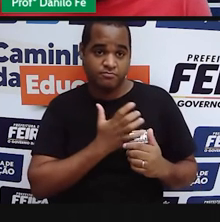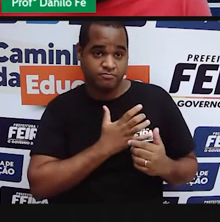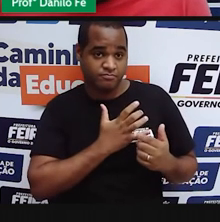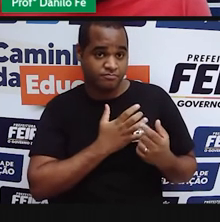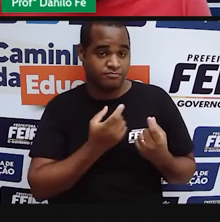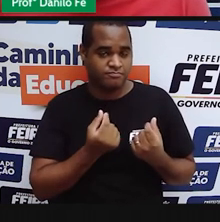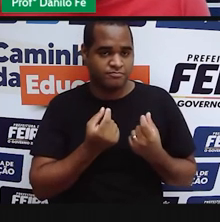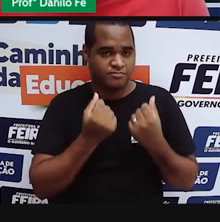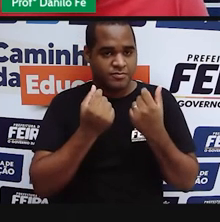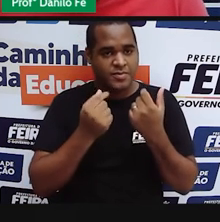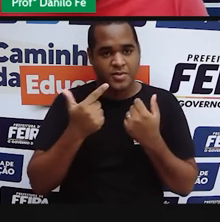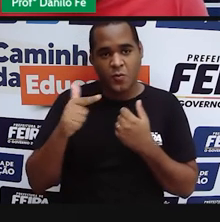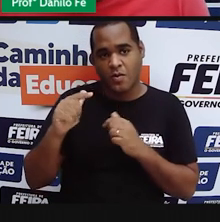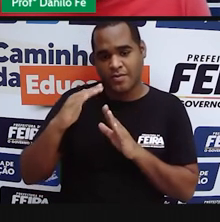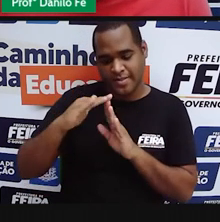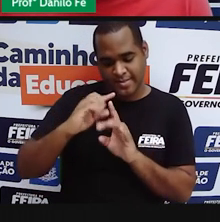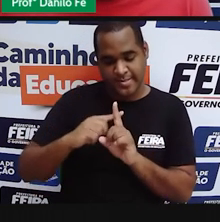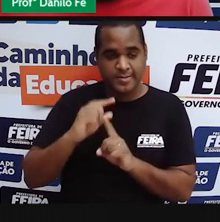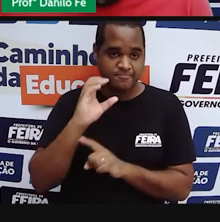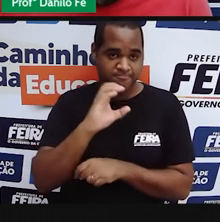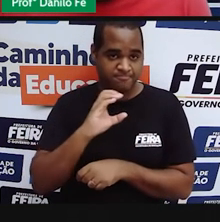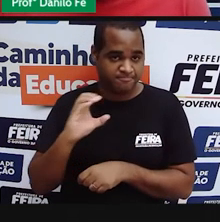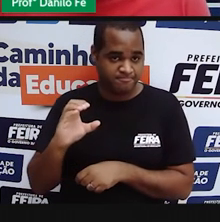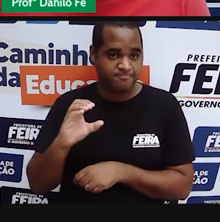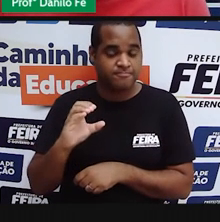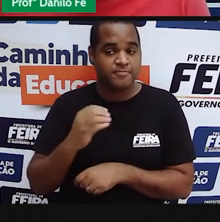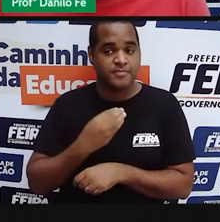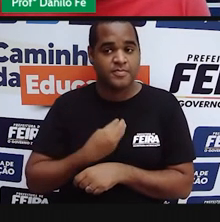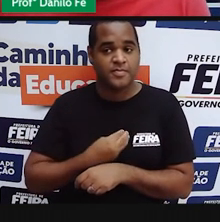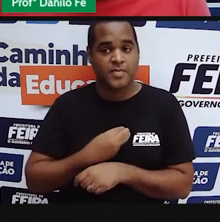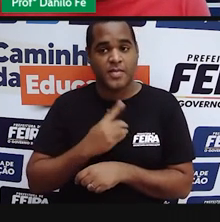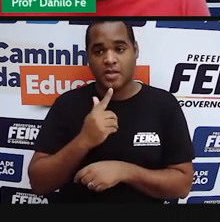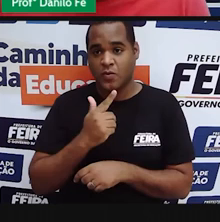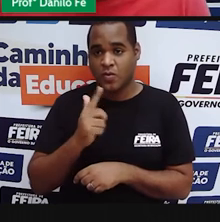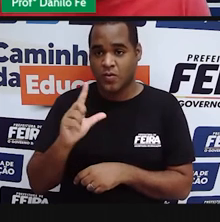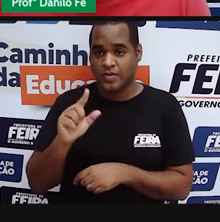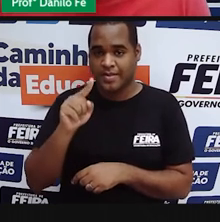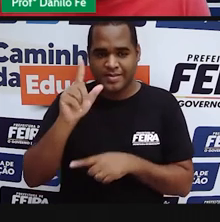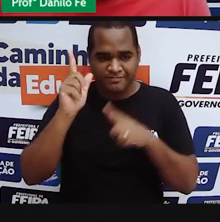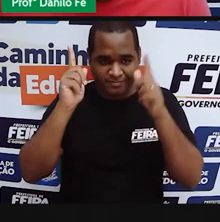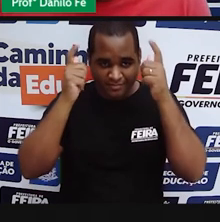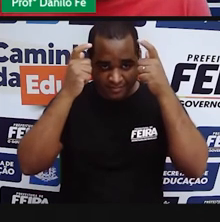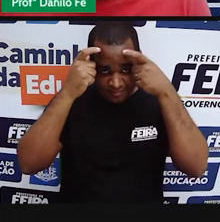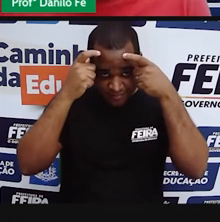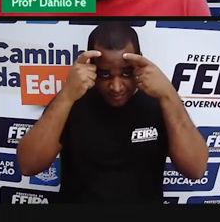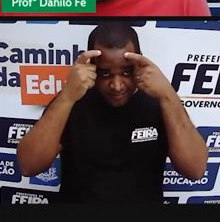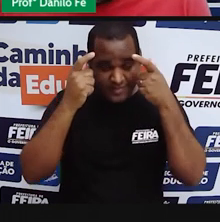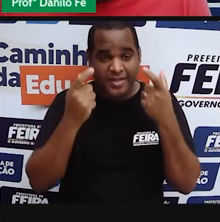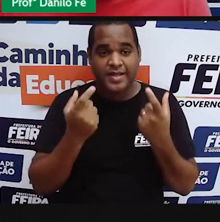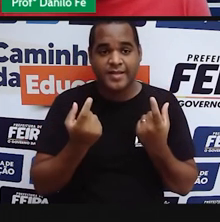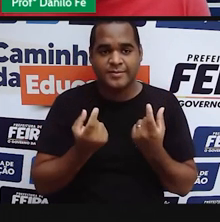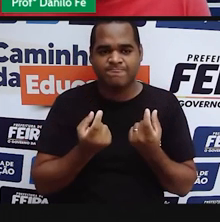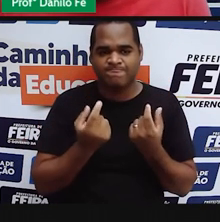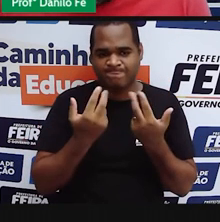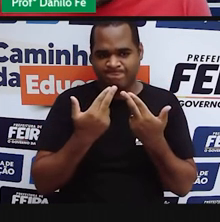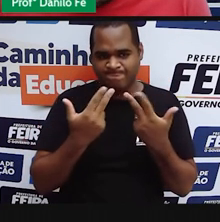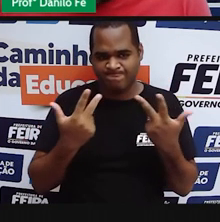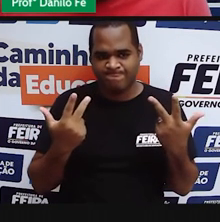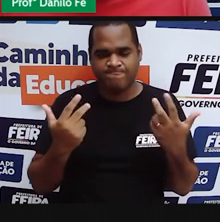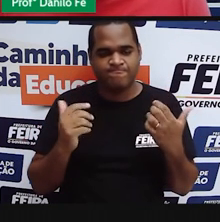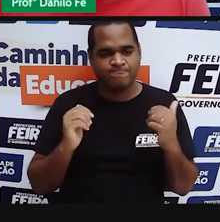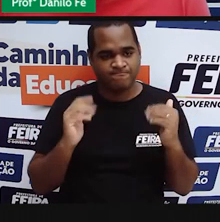a alta nobreza e o clero. E no topo da sociedade absolutista, você tinha o rei. Como